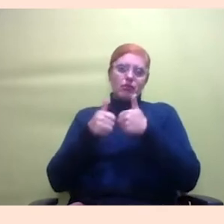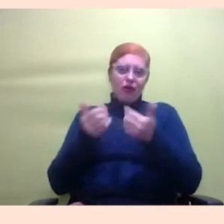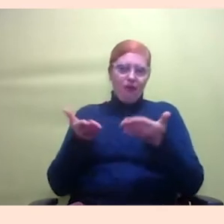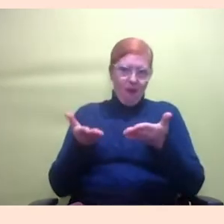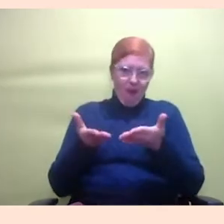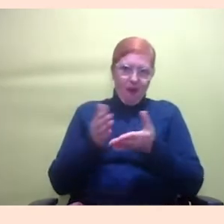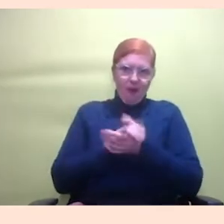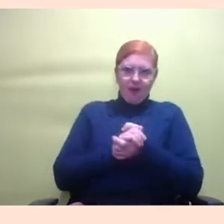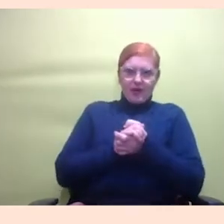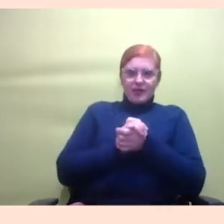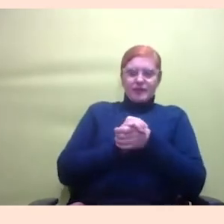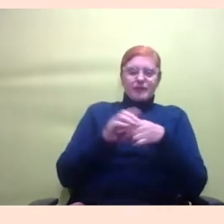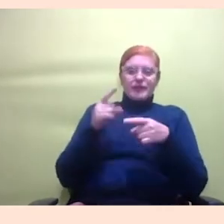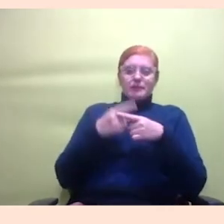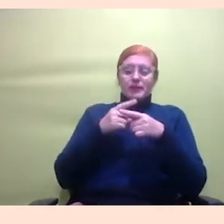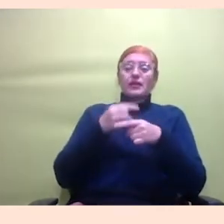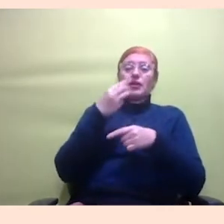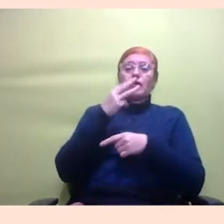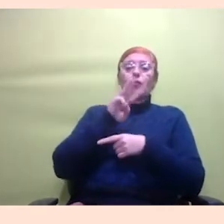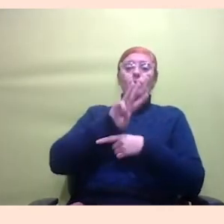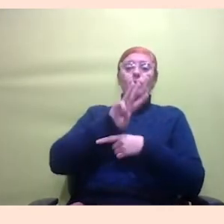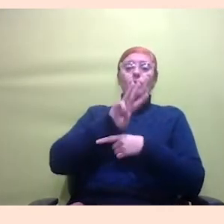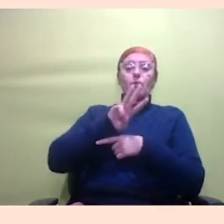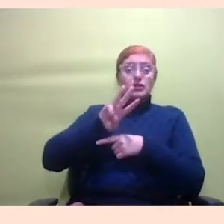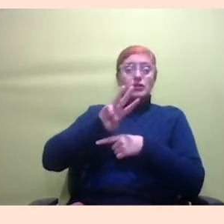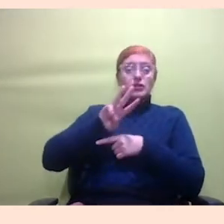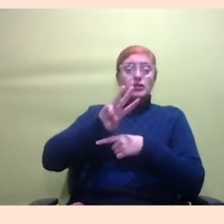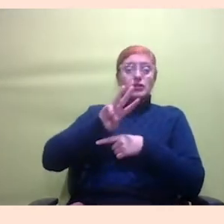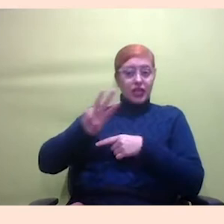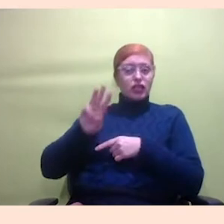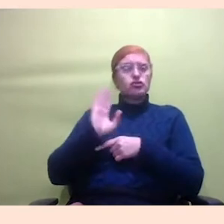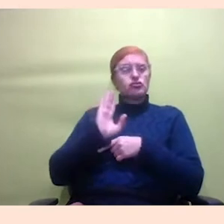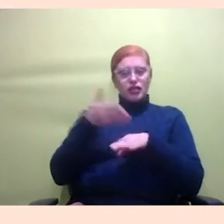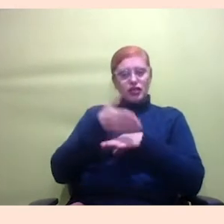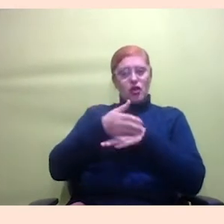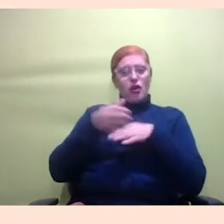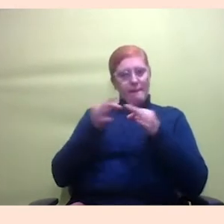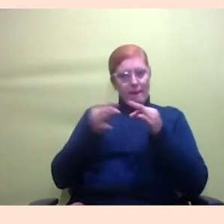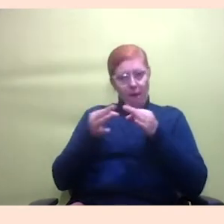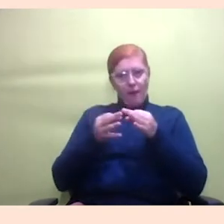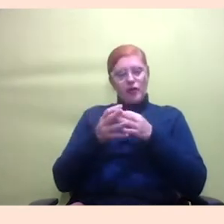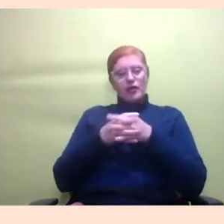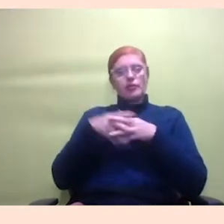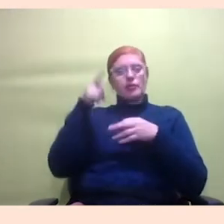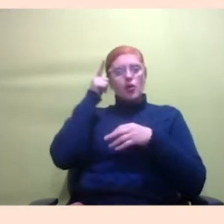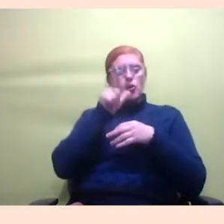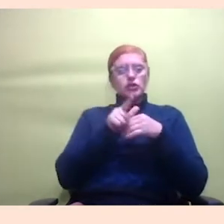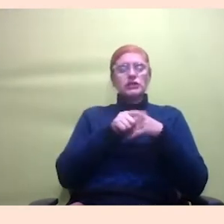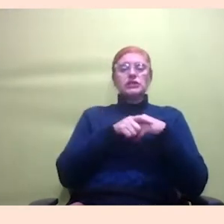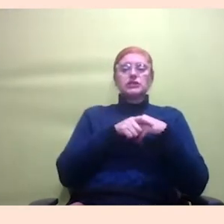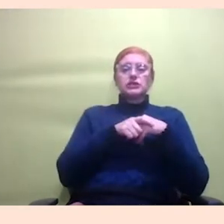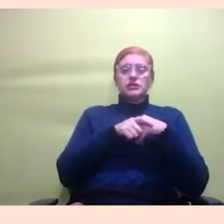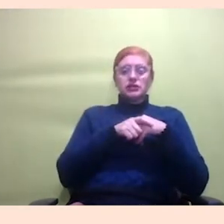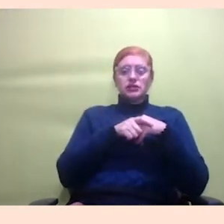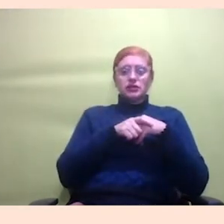o site a gente já entrou várias vezes em projetos para poder arrumar as coisas que a